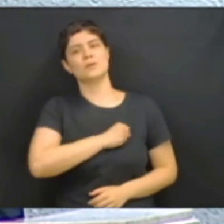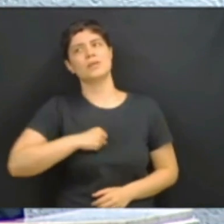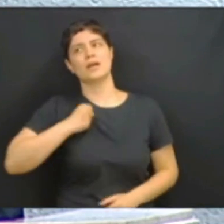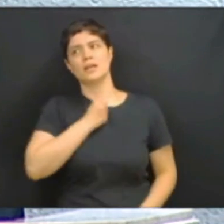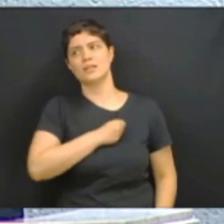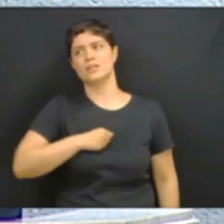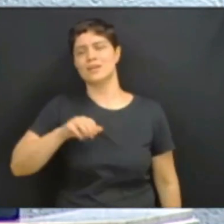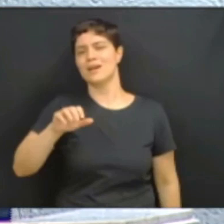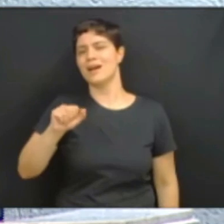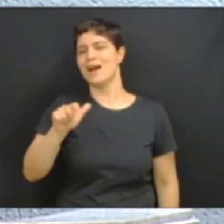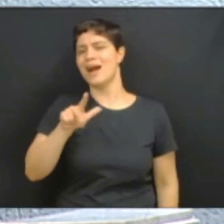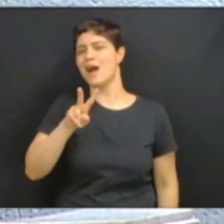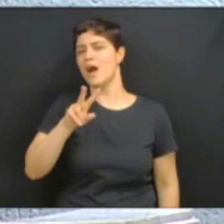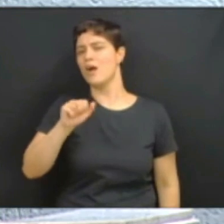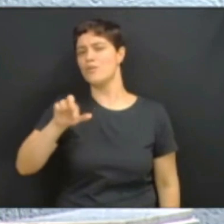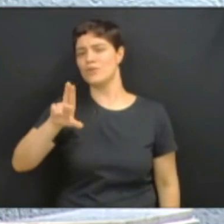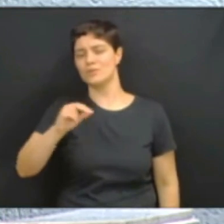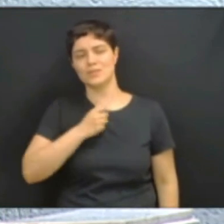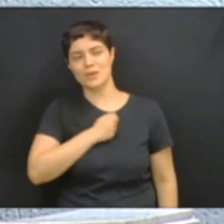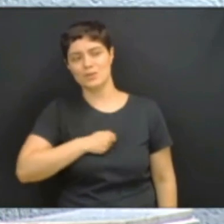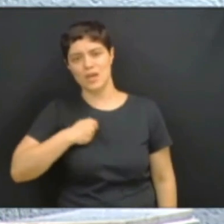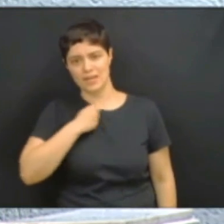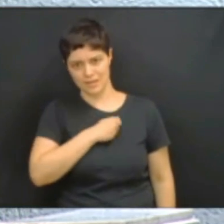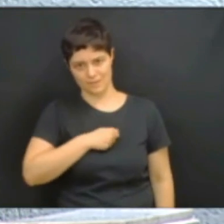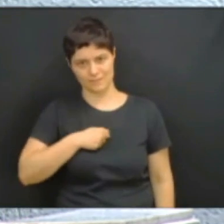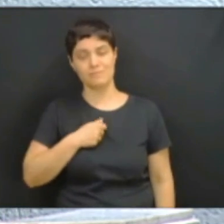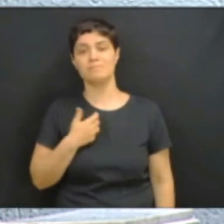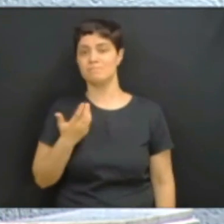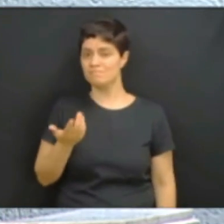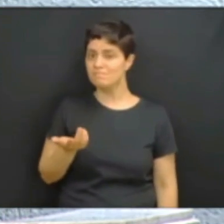Me parece que o Paraná está experimentando